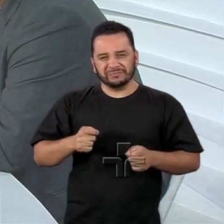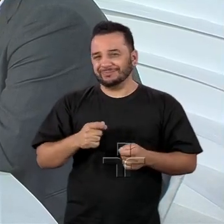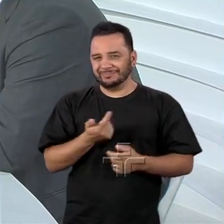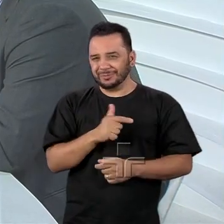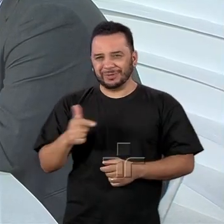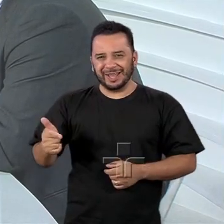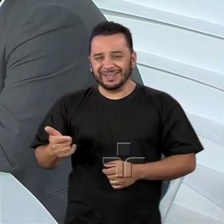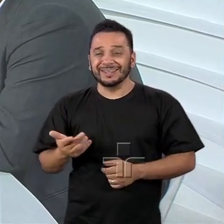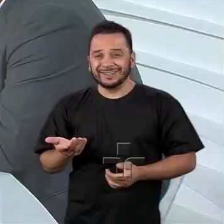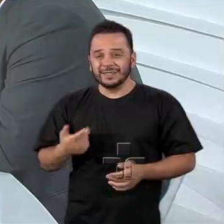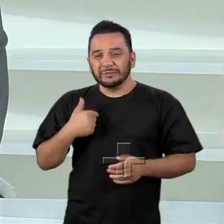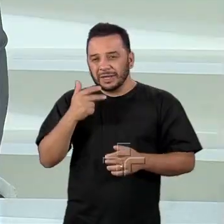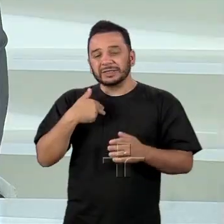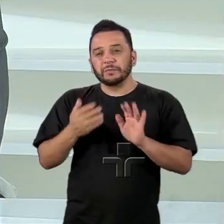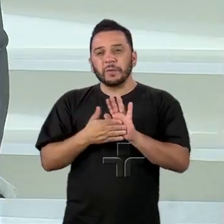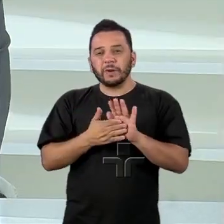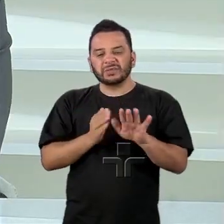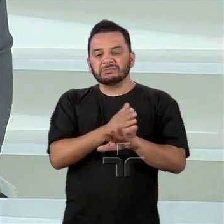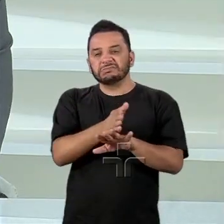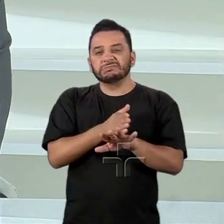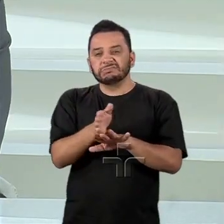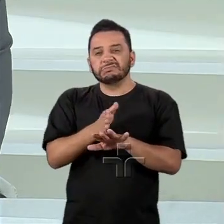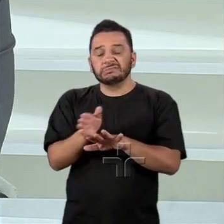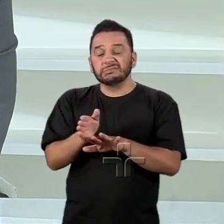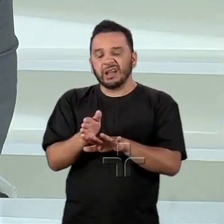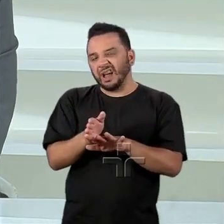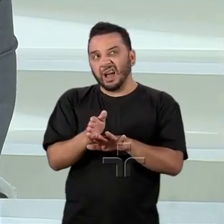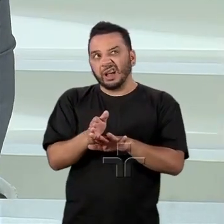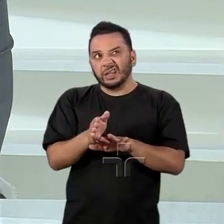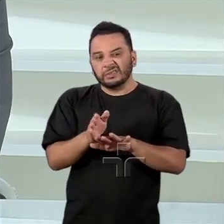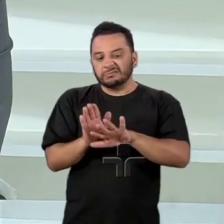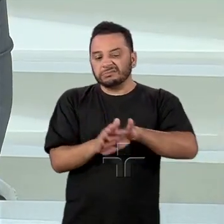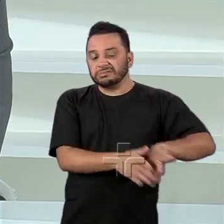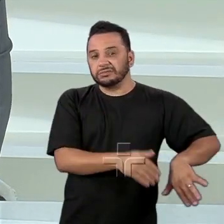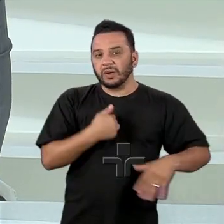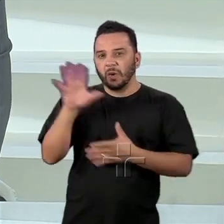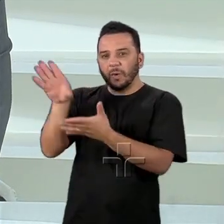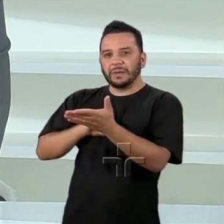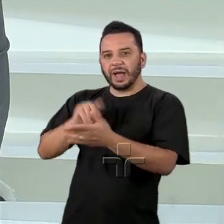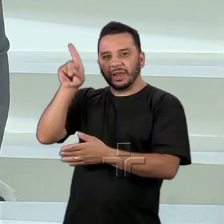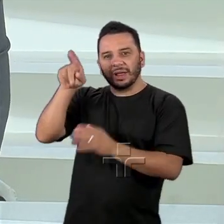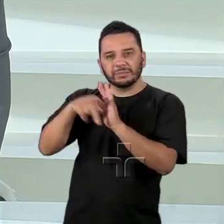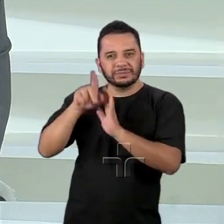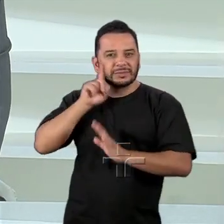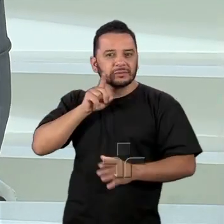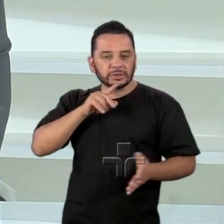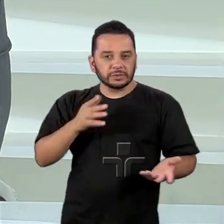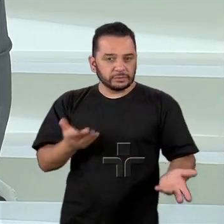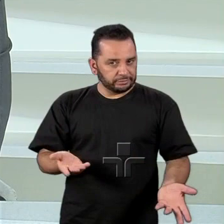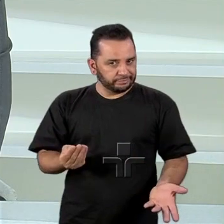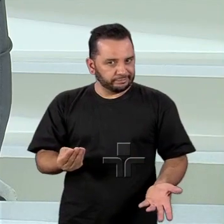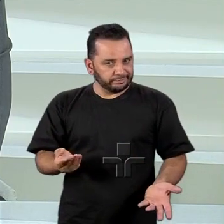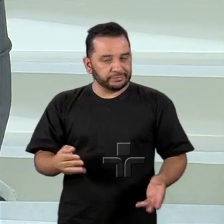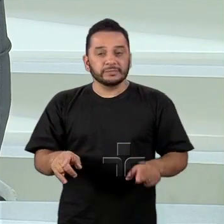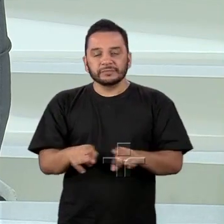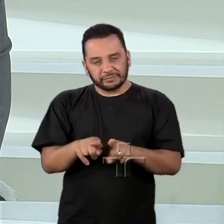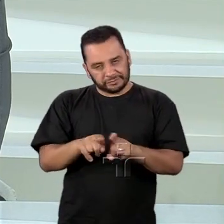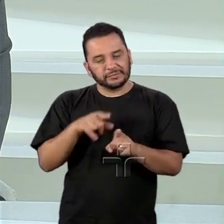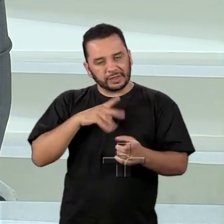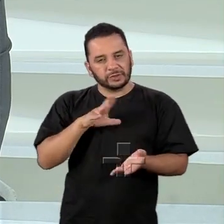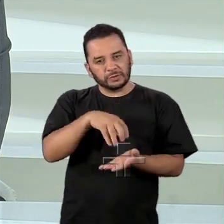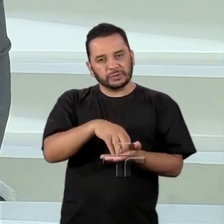consistente, imita os Estados Unidos. Quer dizer, a ideia de que as instituições, e nesse caso o Itamaraty, em particular,